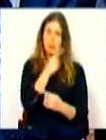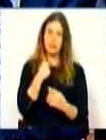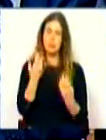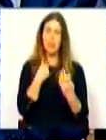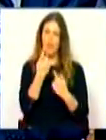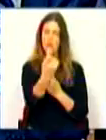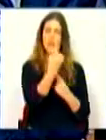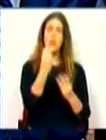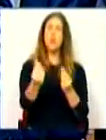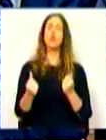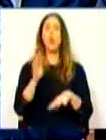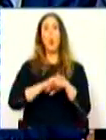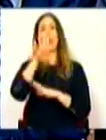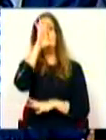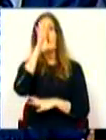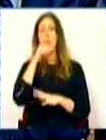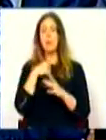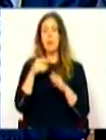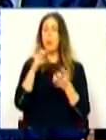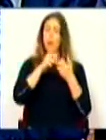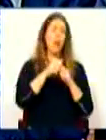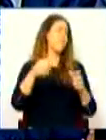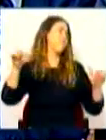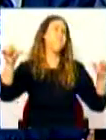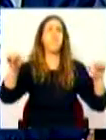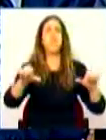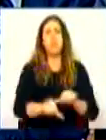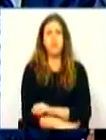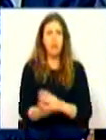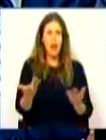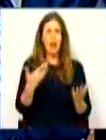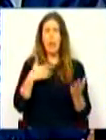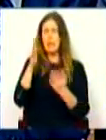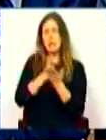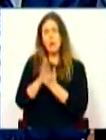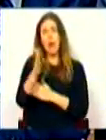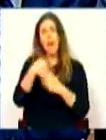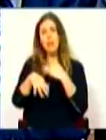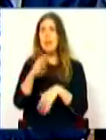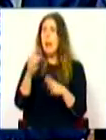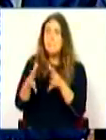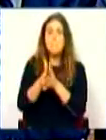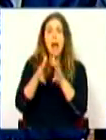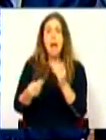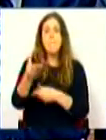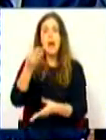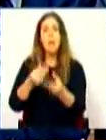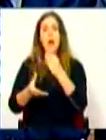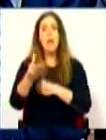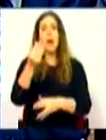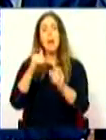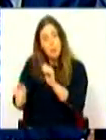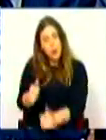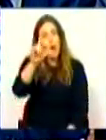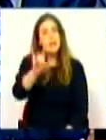muito por fazer, porque o estado de depauperação era tão grande que nós temos de continuar a fazer cada vez mais e é cada vez